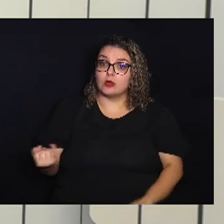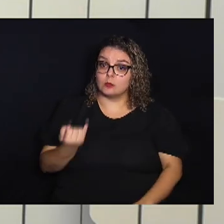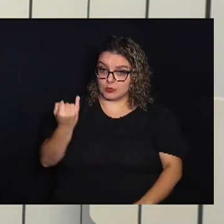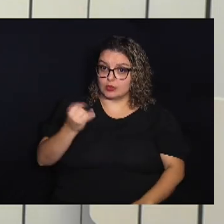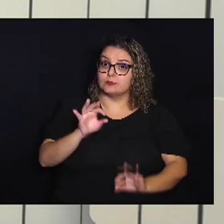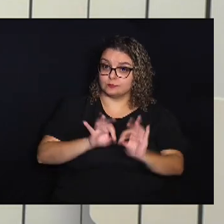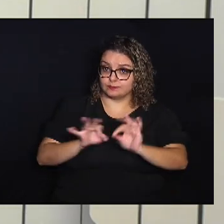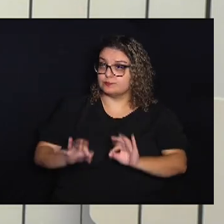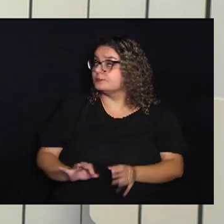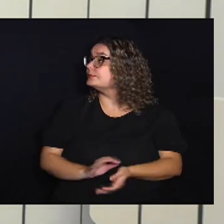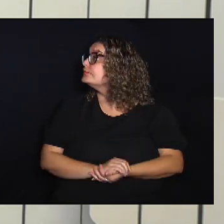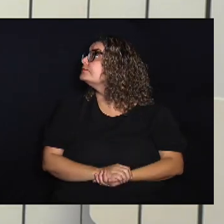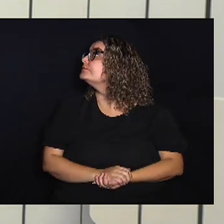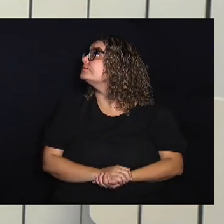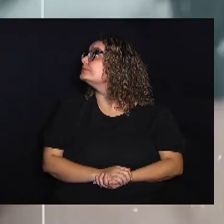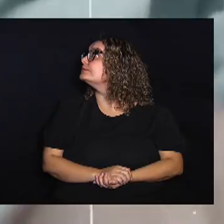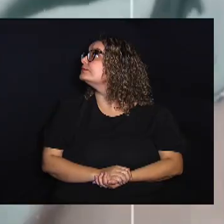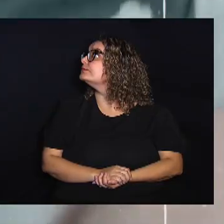projeto